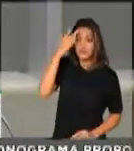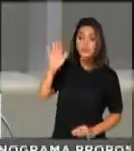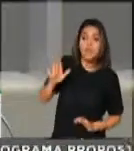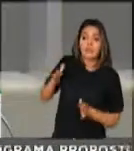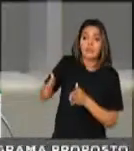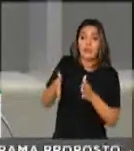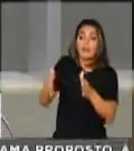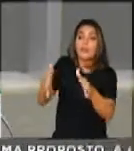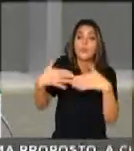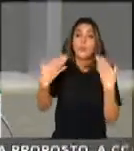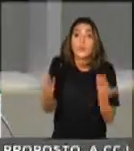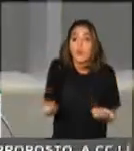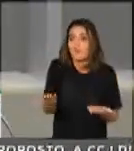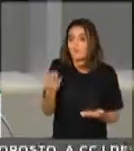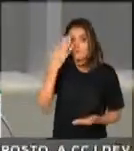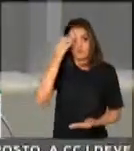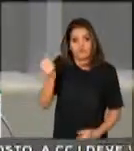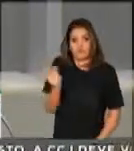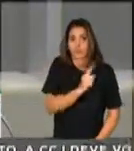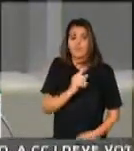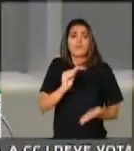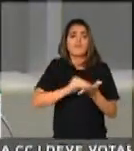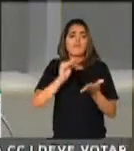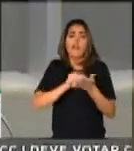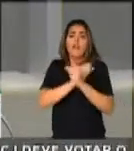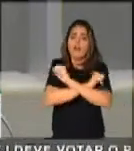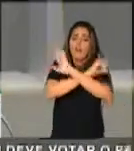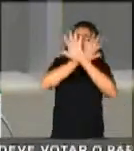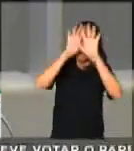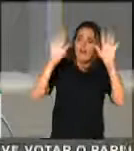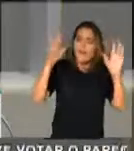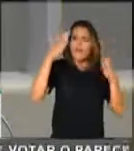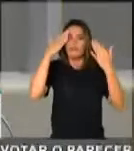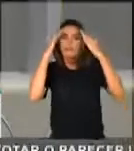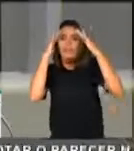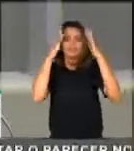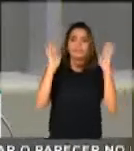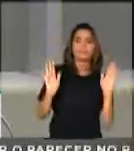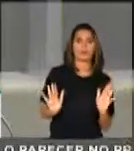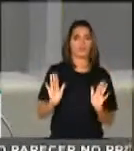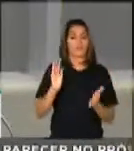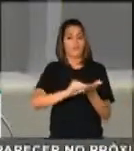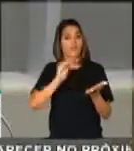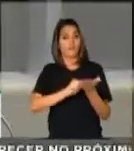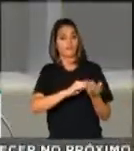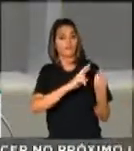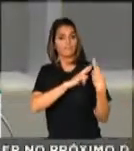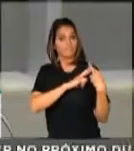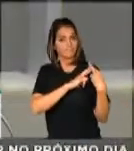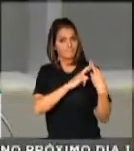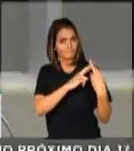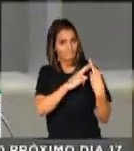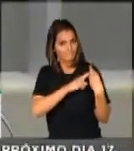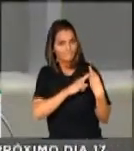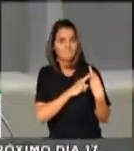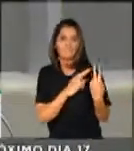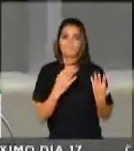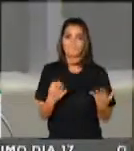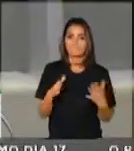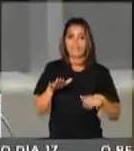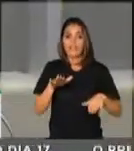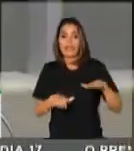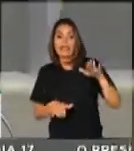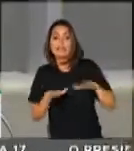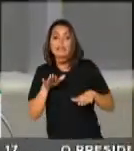seguir. Falta clareza, falta responsabilidade, falta